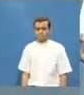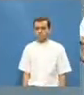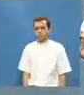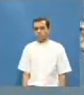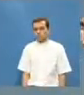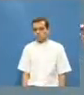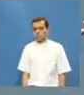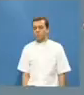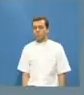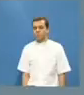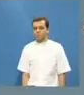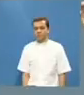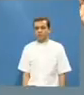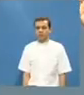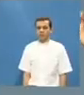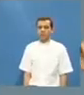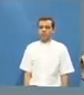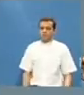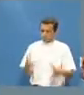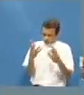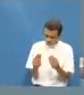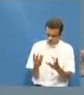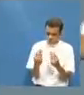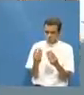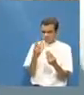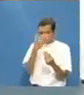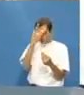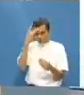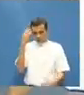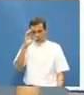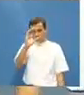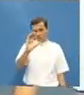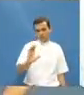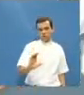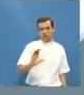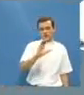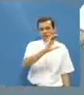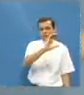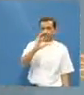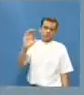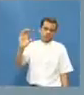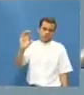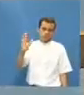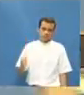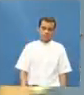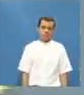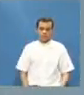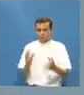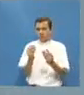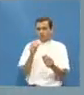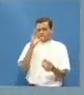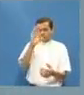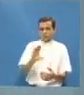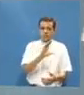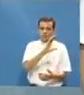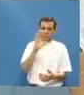93,8% dos católicos nesse momento desiste da